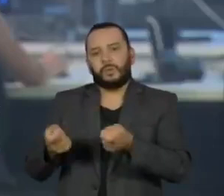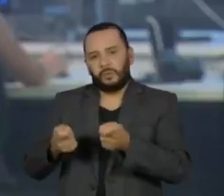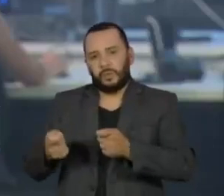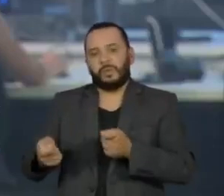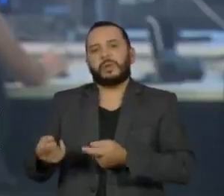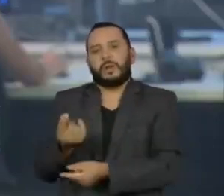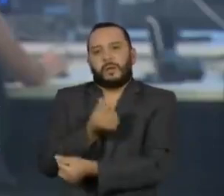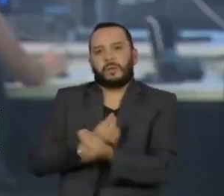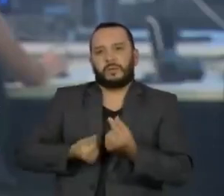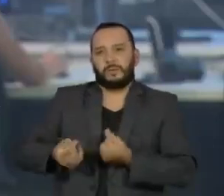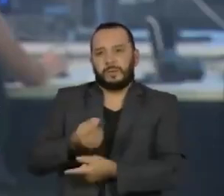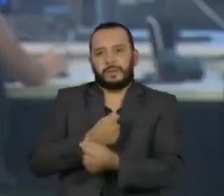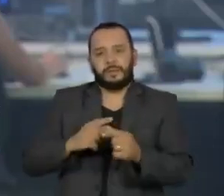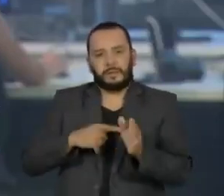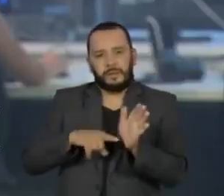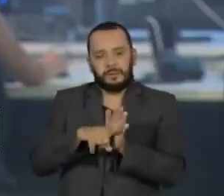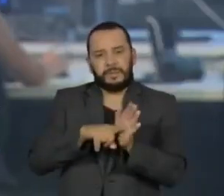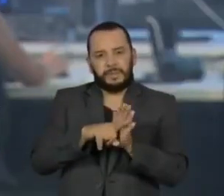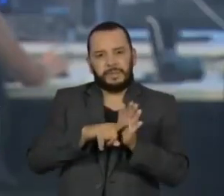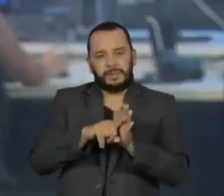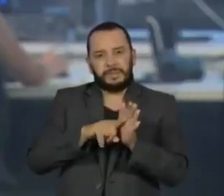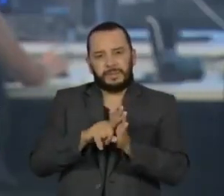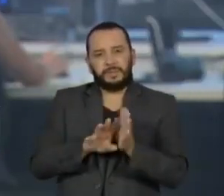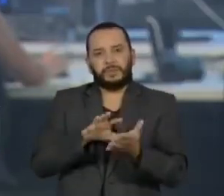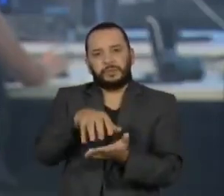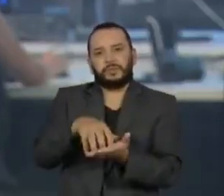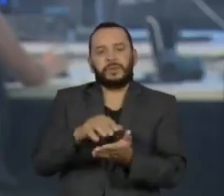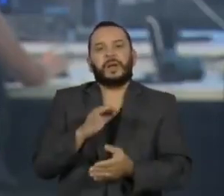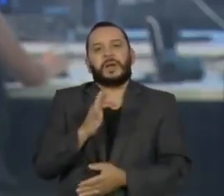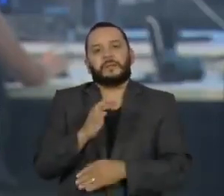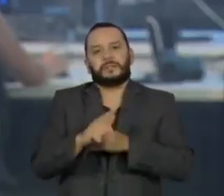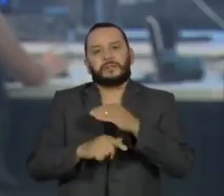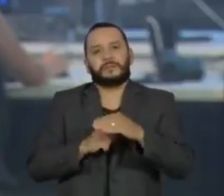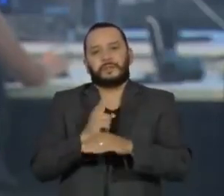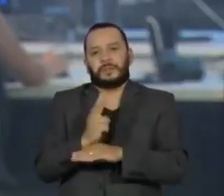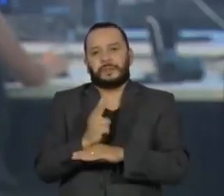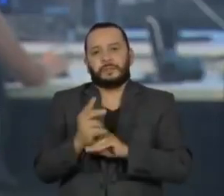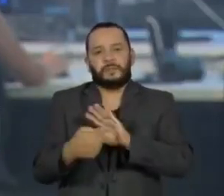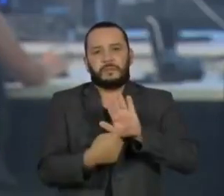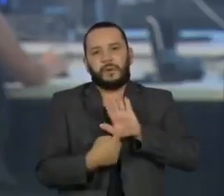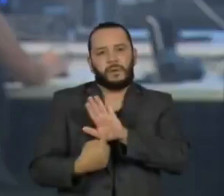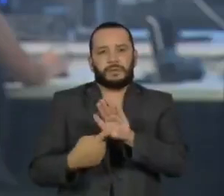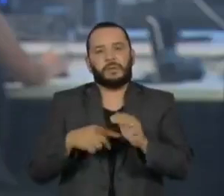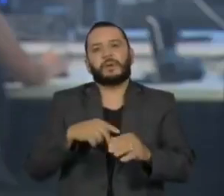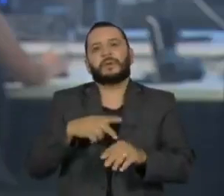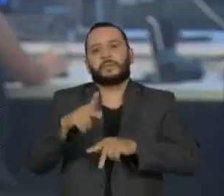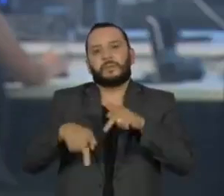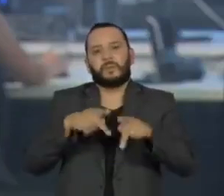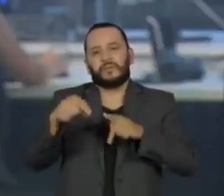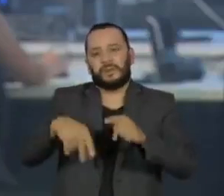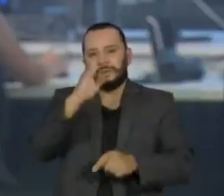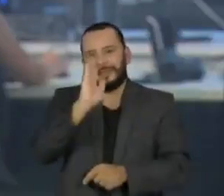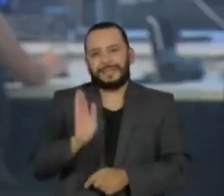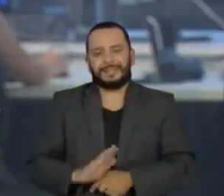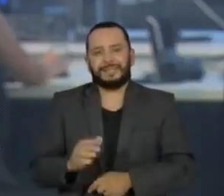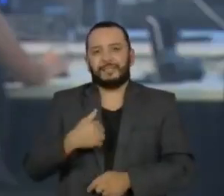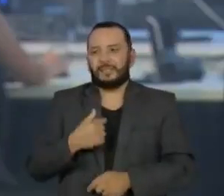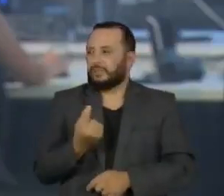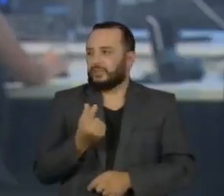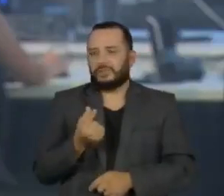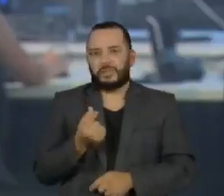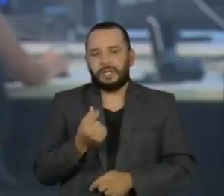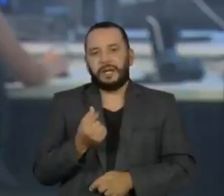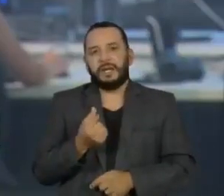Instituto Brasileiro de Economia, da Fundação Getúlio Vargas, mostra que os brasileiros estão com medo de gastar o dinheiro